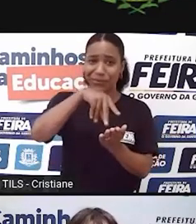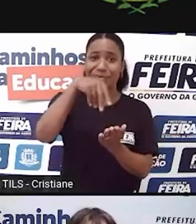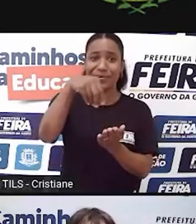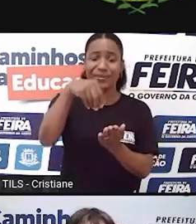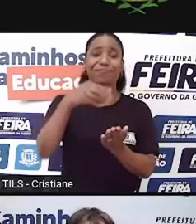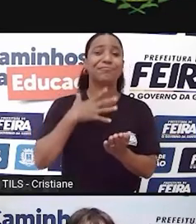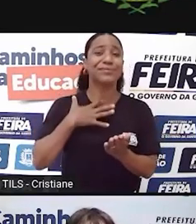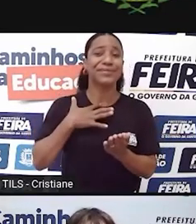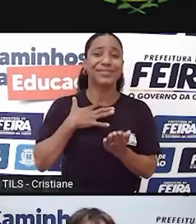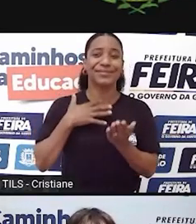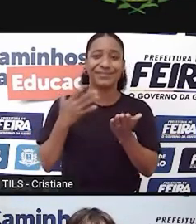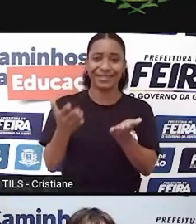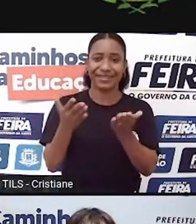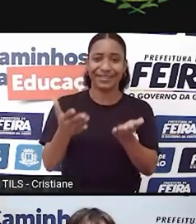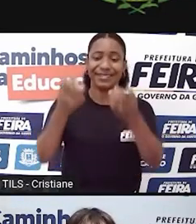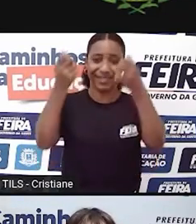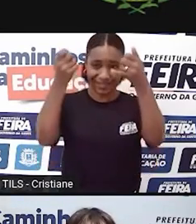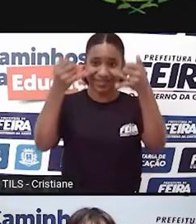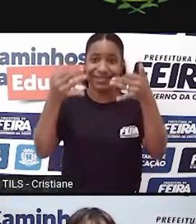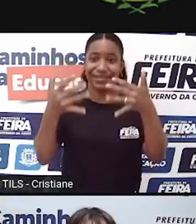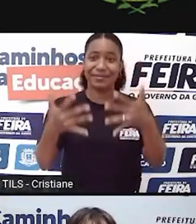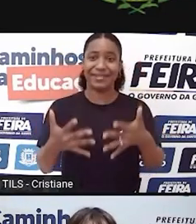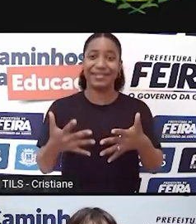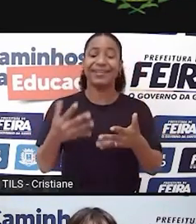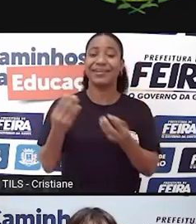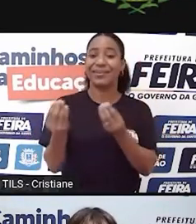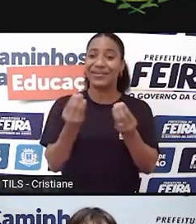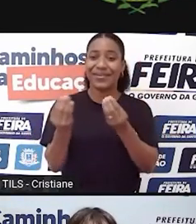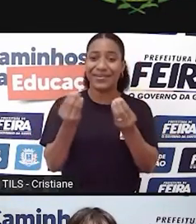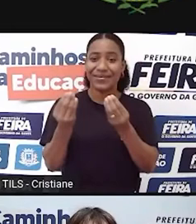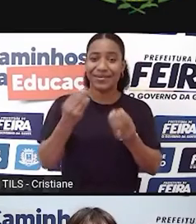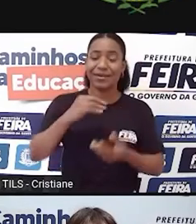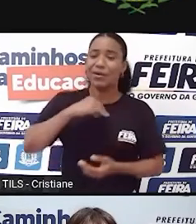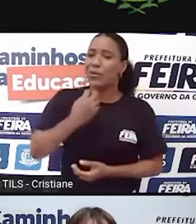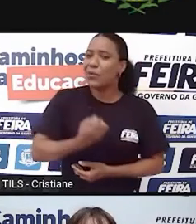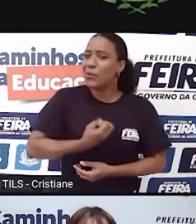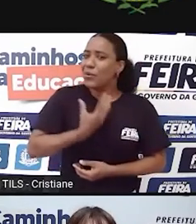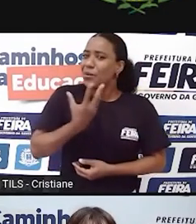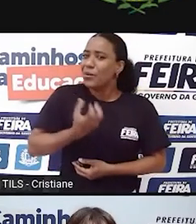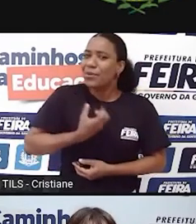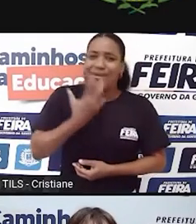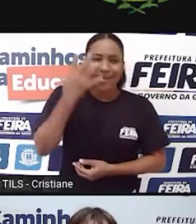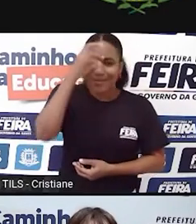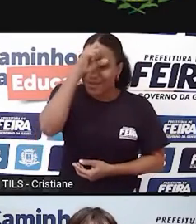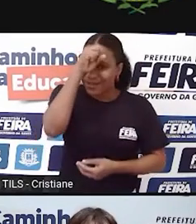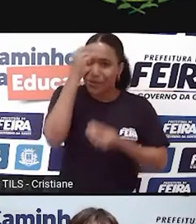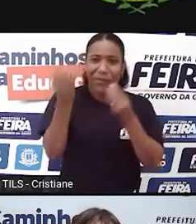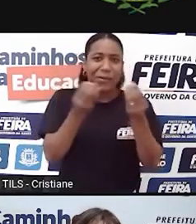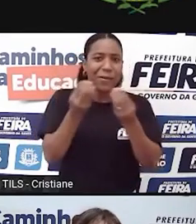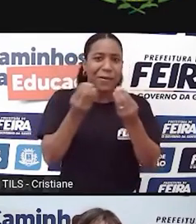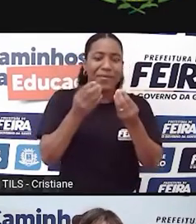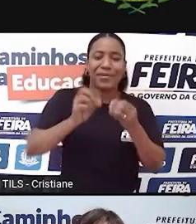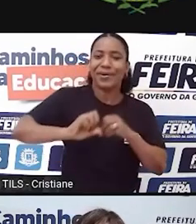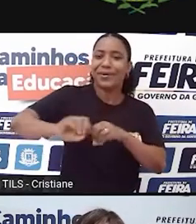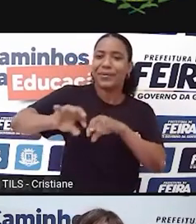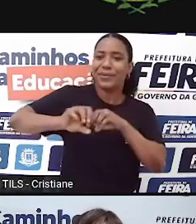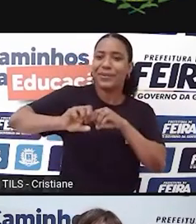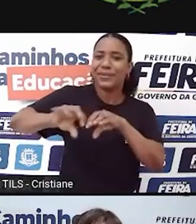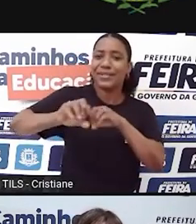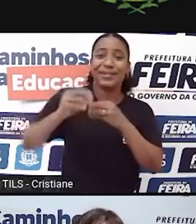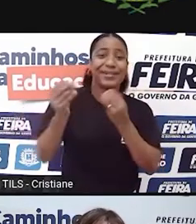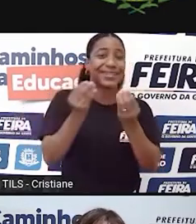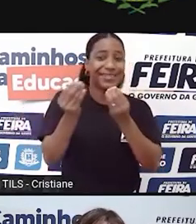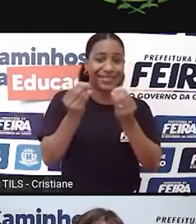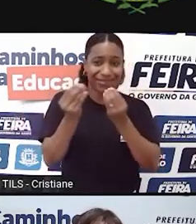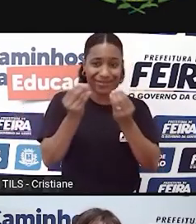falasse um pouquinho sobre essa sua trajetória na poesia e na educação também, né? Como que essas duas áreas